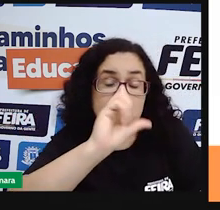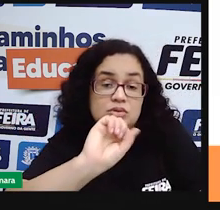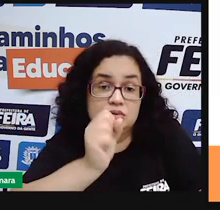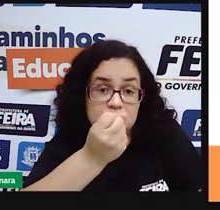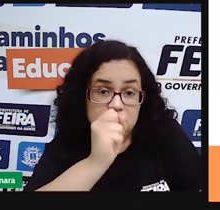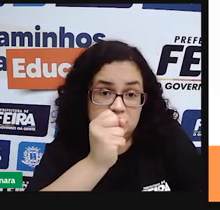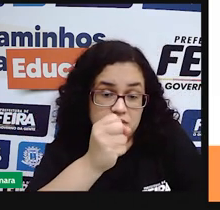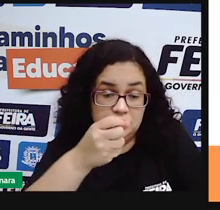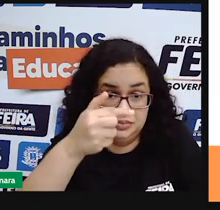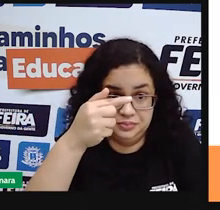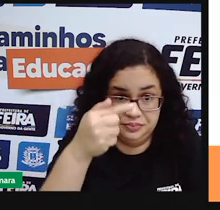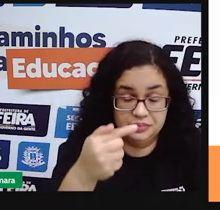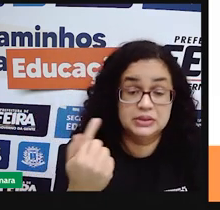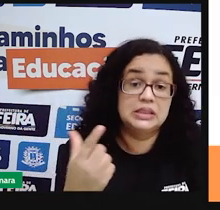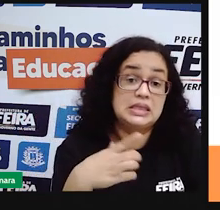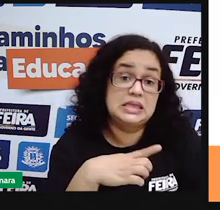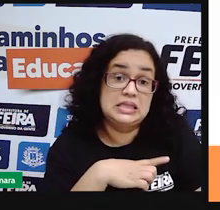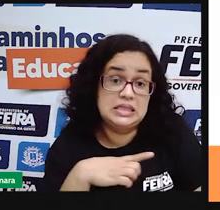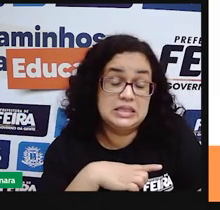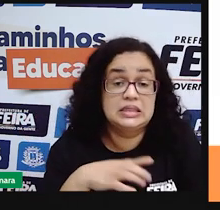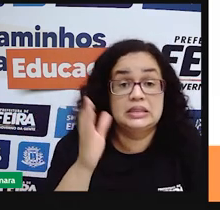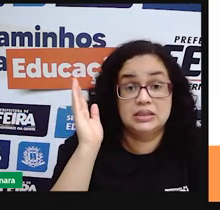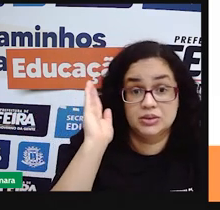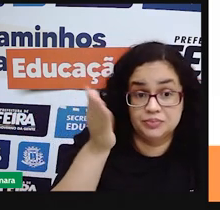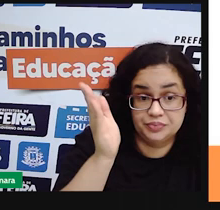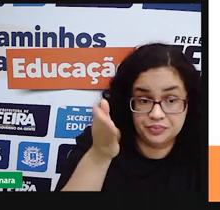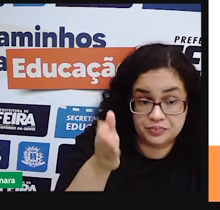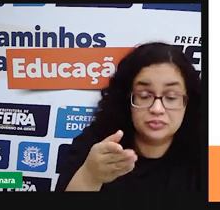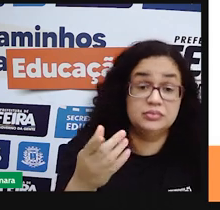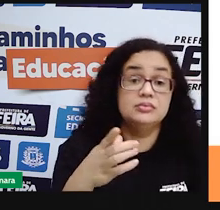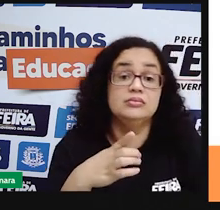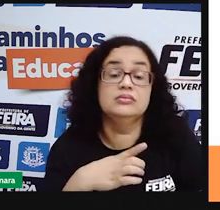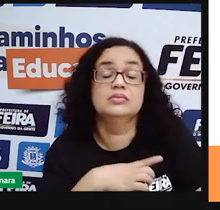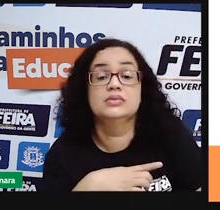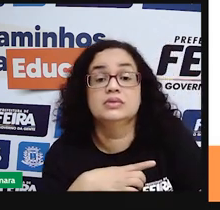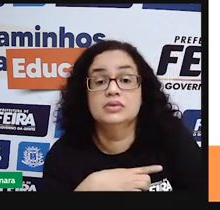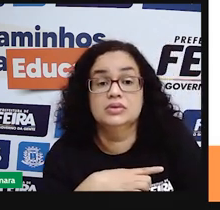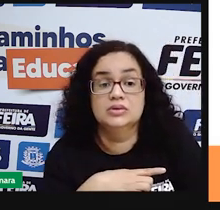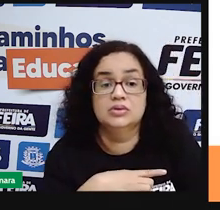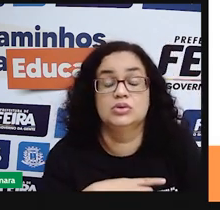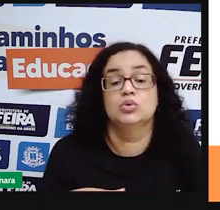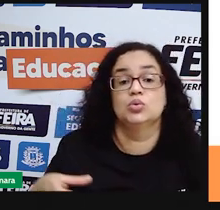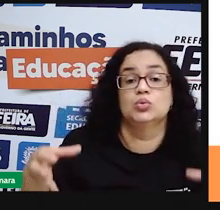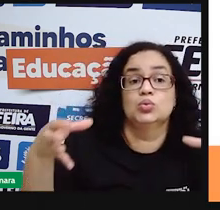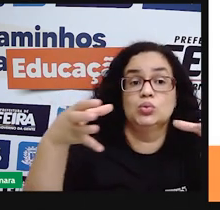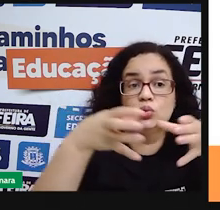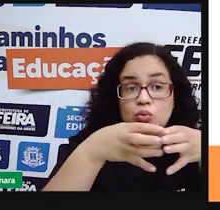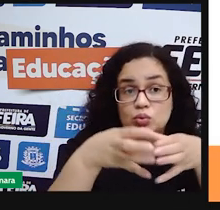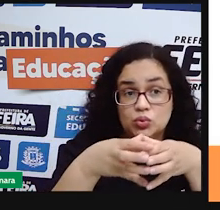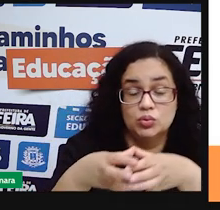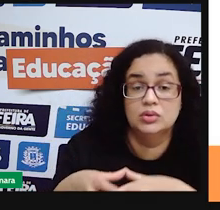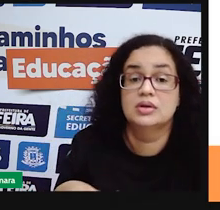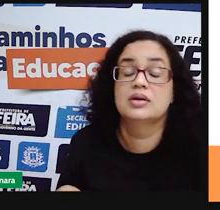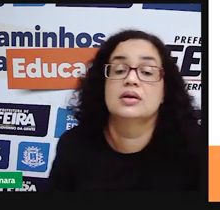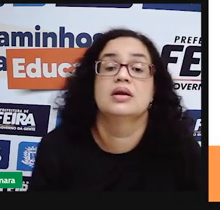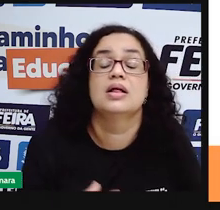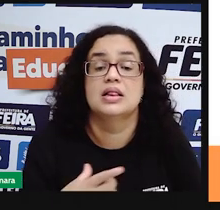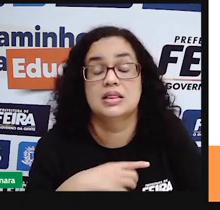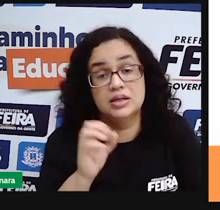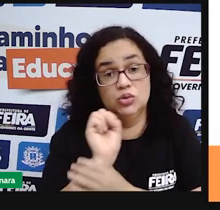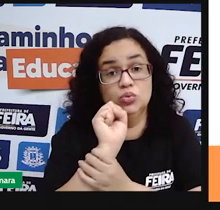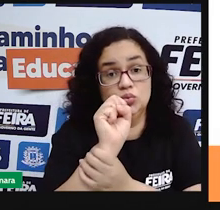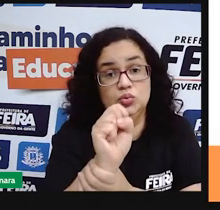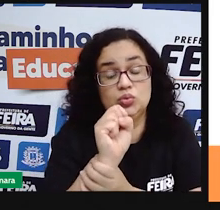que existia aí para cuidar dos índios mas ainda tinha algumas visões relacionadas aos índios que não garantia né o